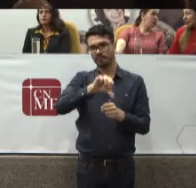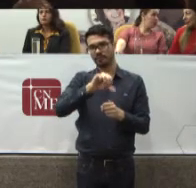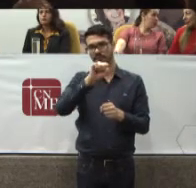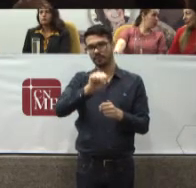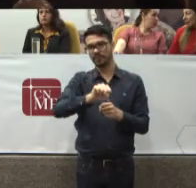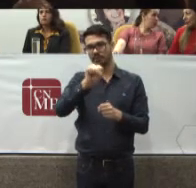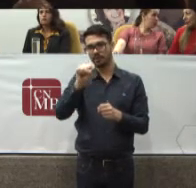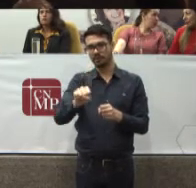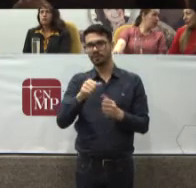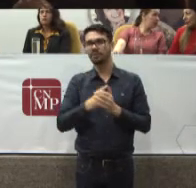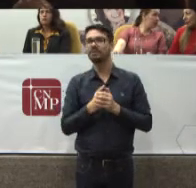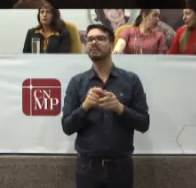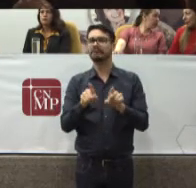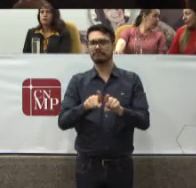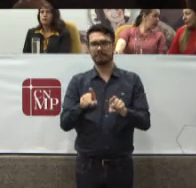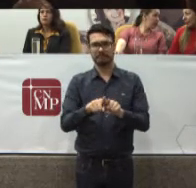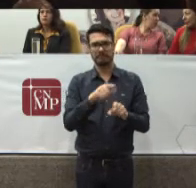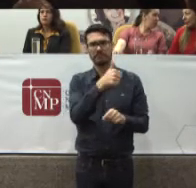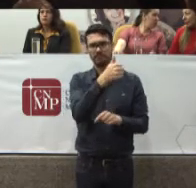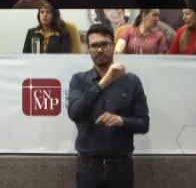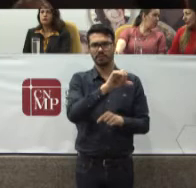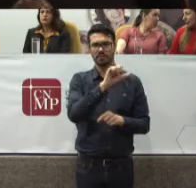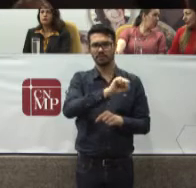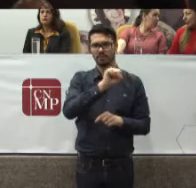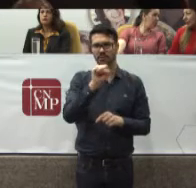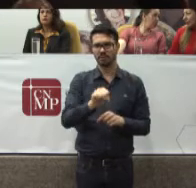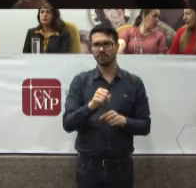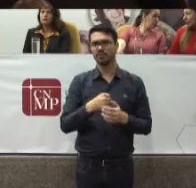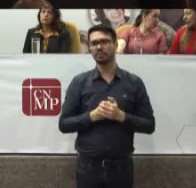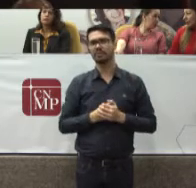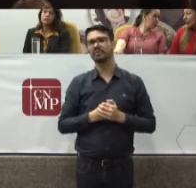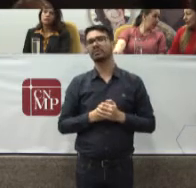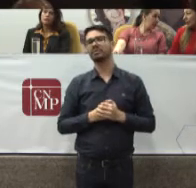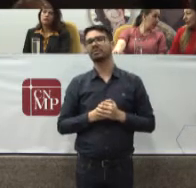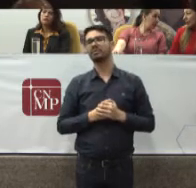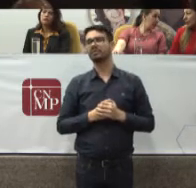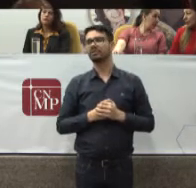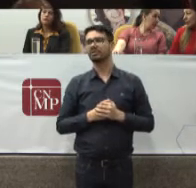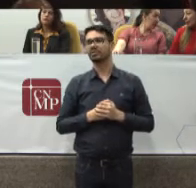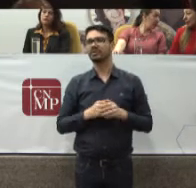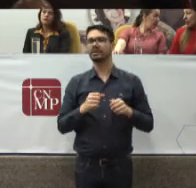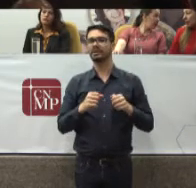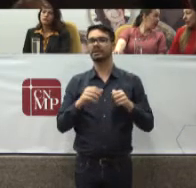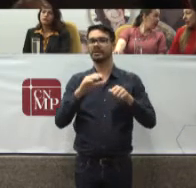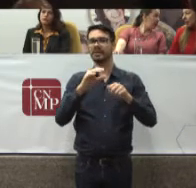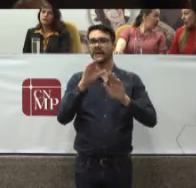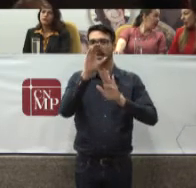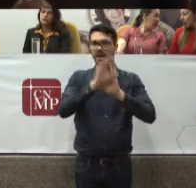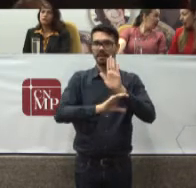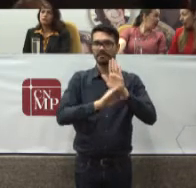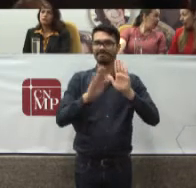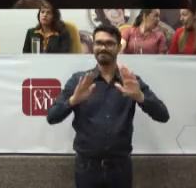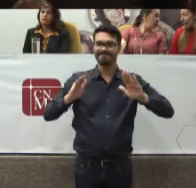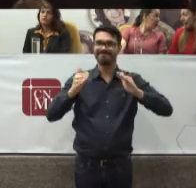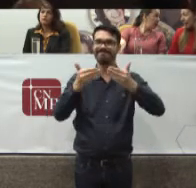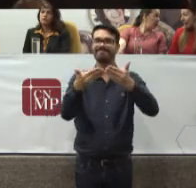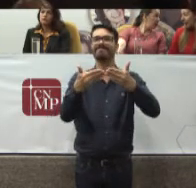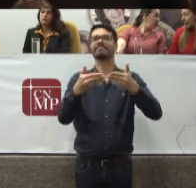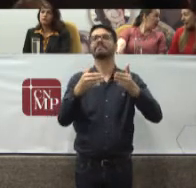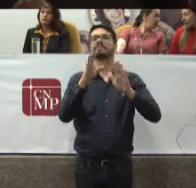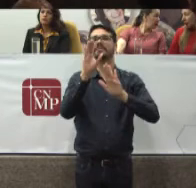Que também Tem O capítulo Específico Da